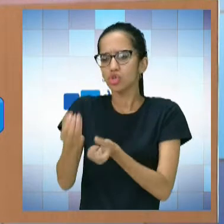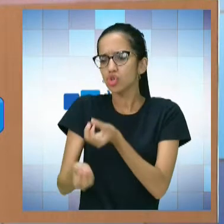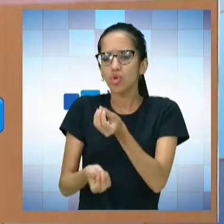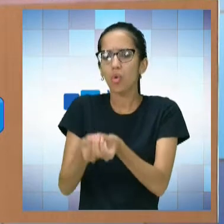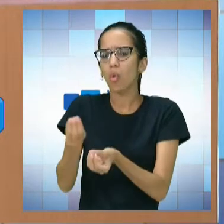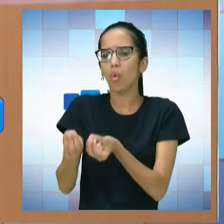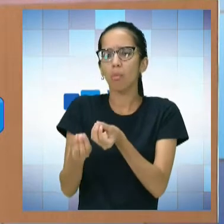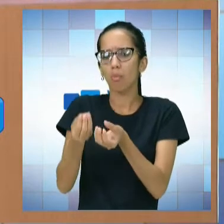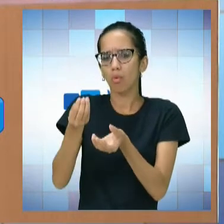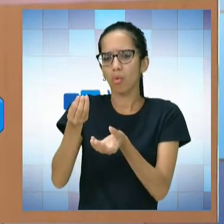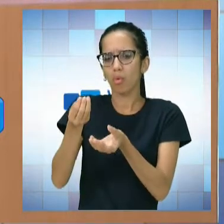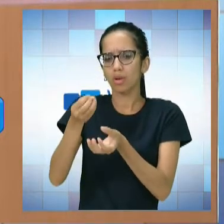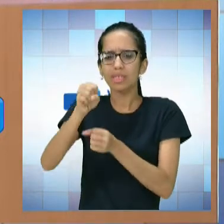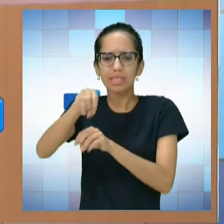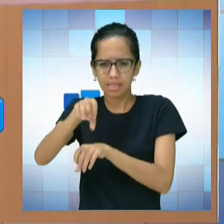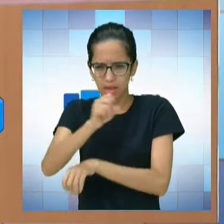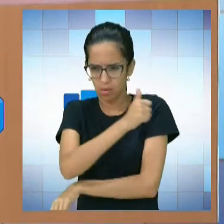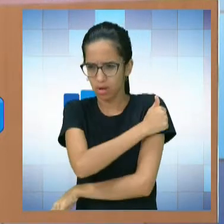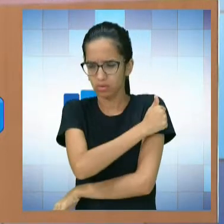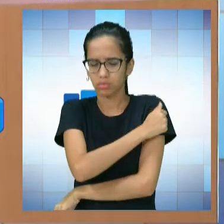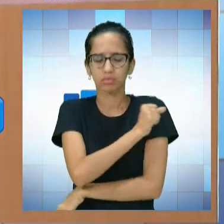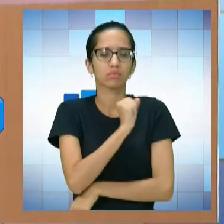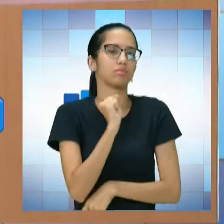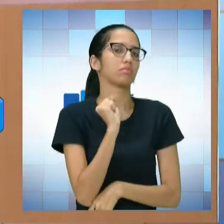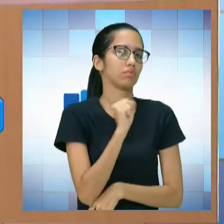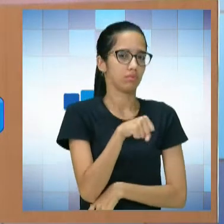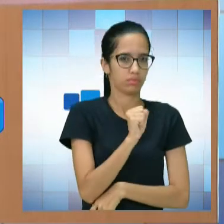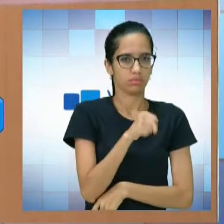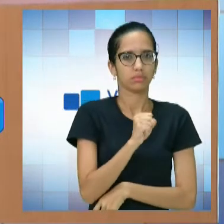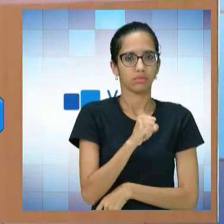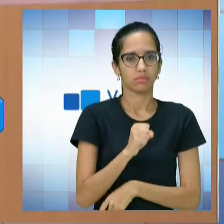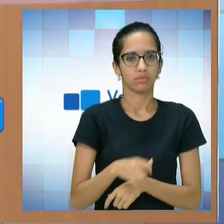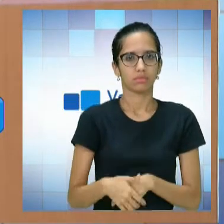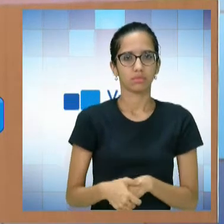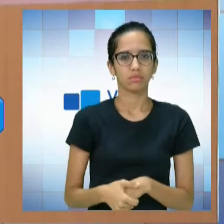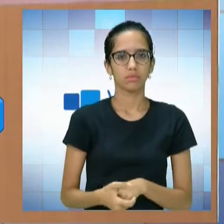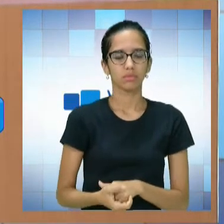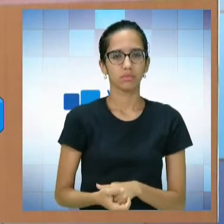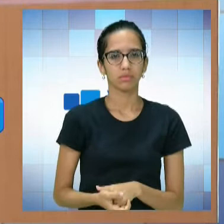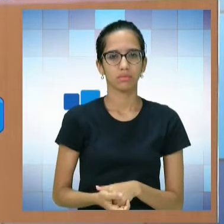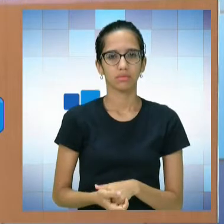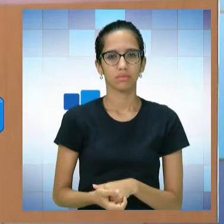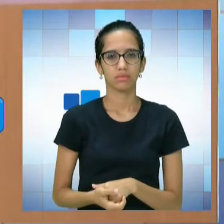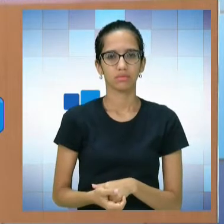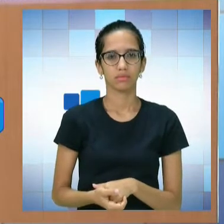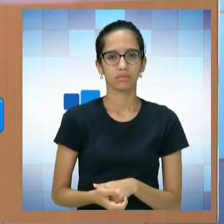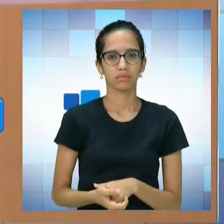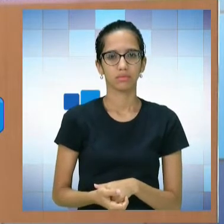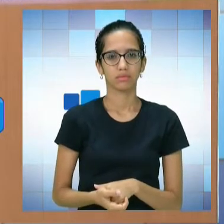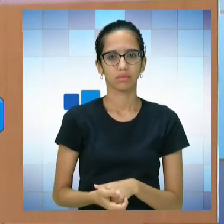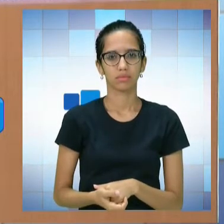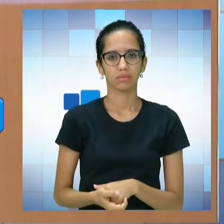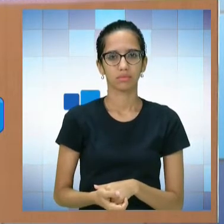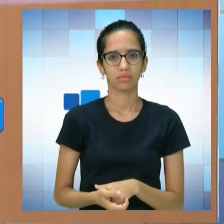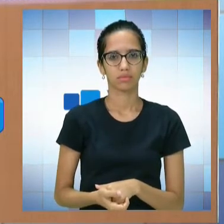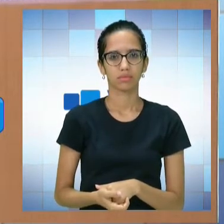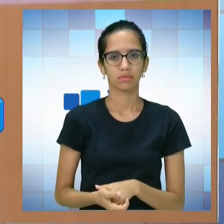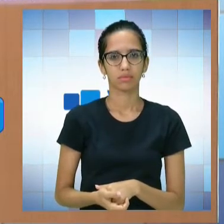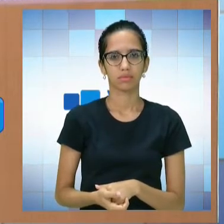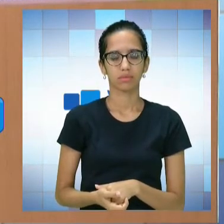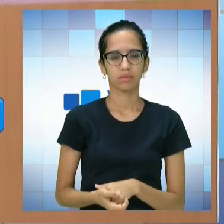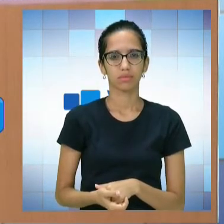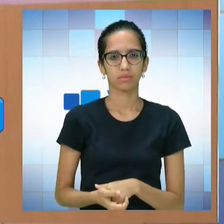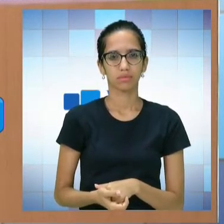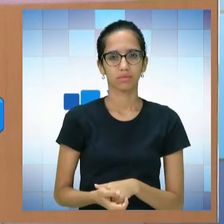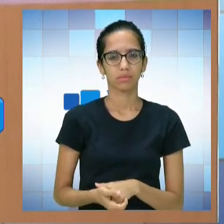-se ensinar um aluno. Ah, com certeza, né? É assim, professor, Essa sistemática de